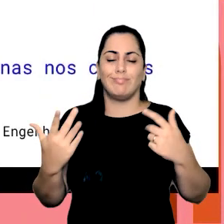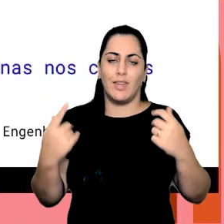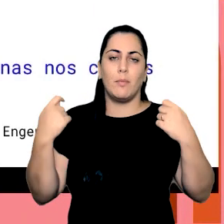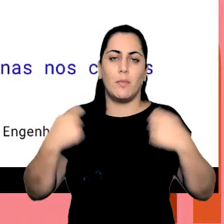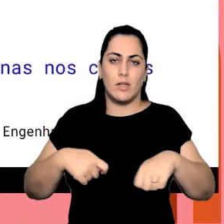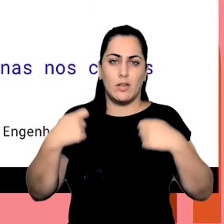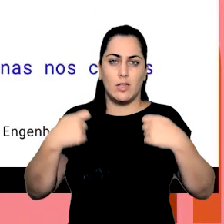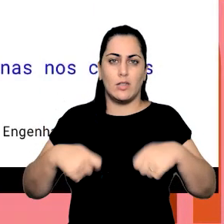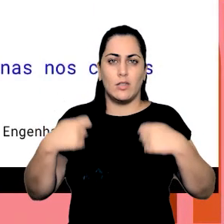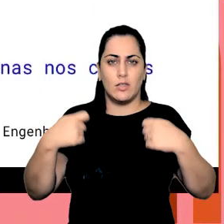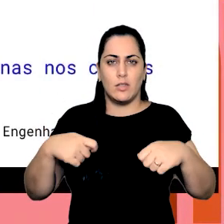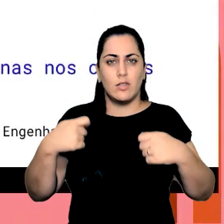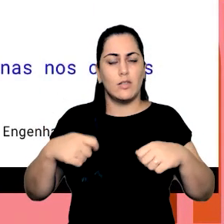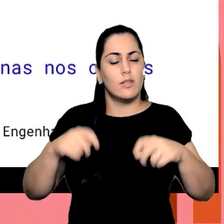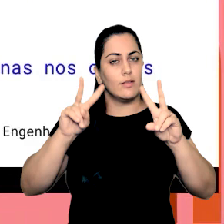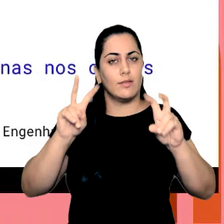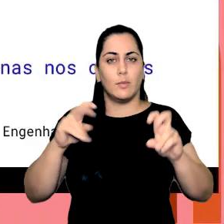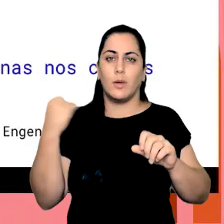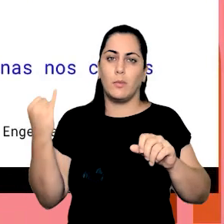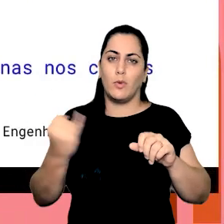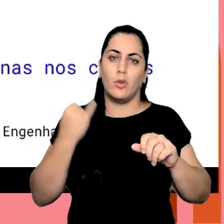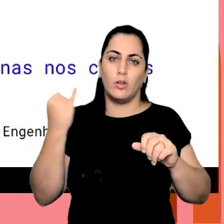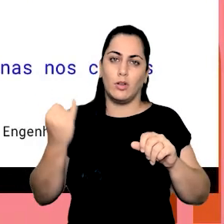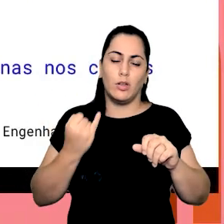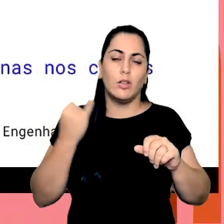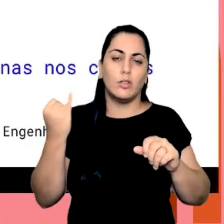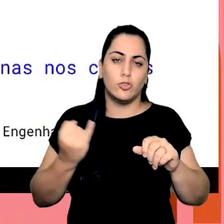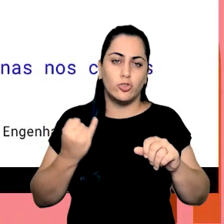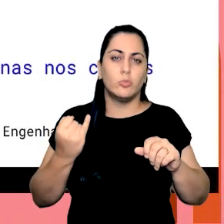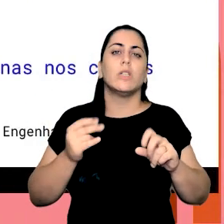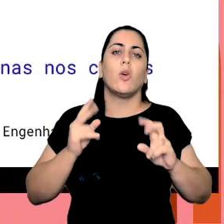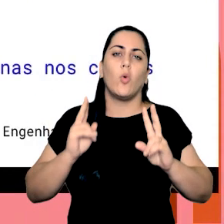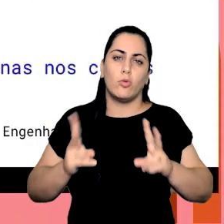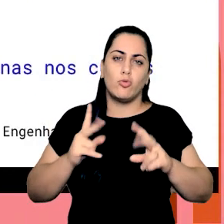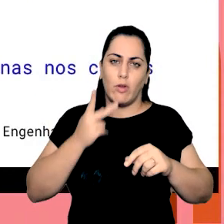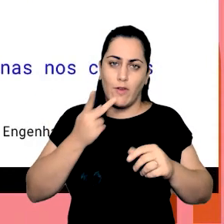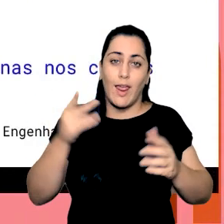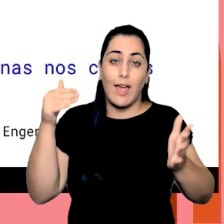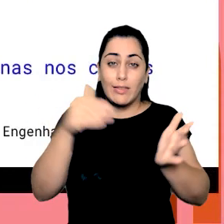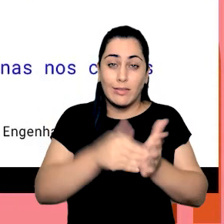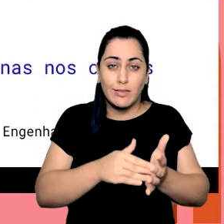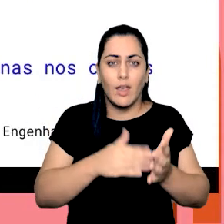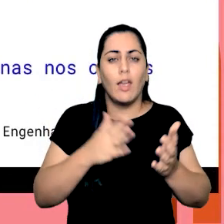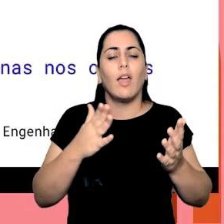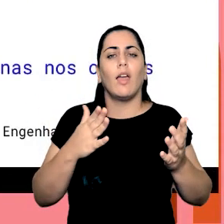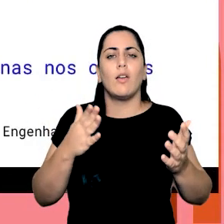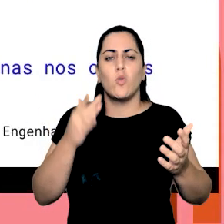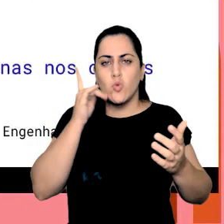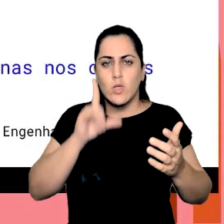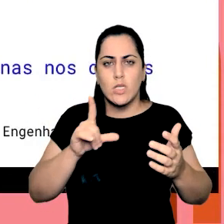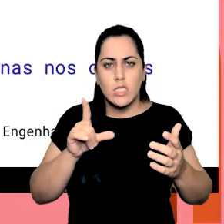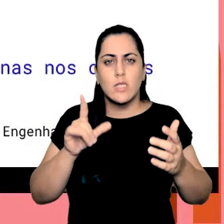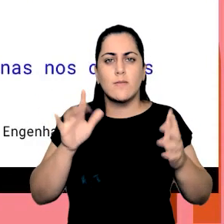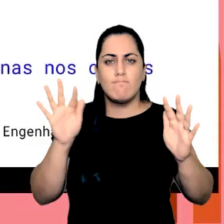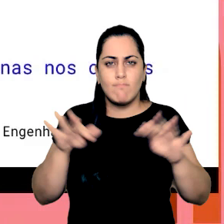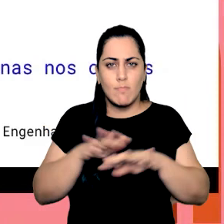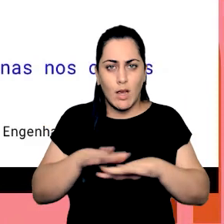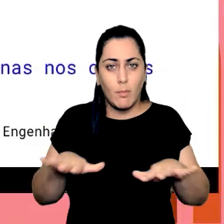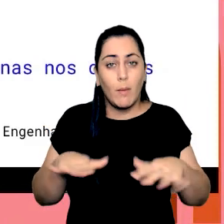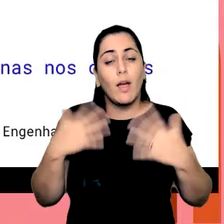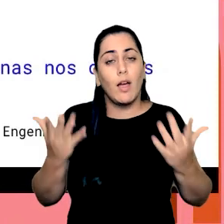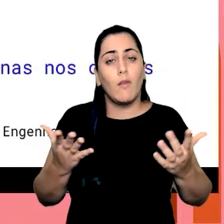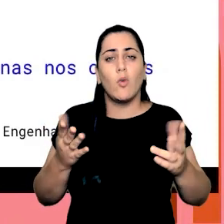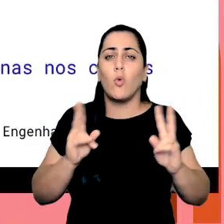precisamos pautar isso até a gente ter voz precisamos pautar isso quando não tivermos voz